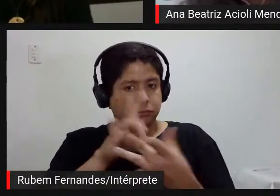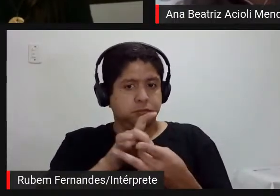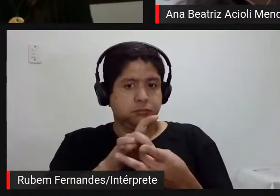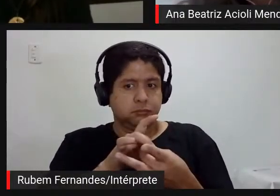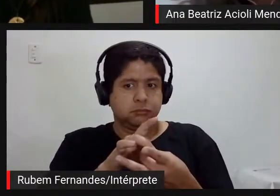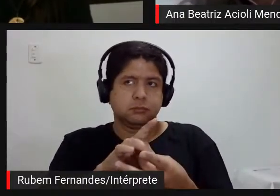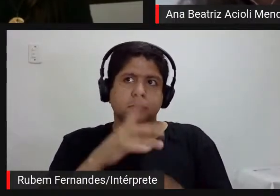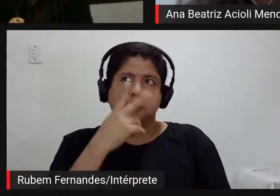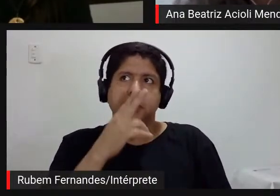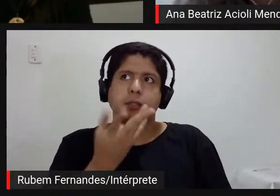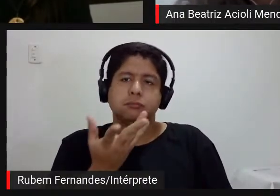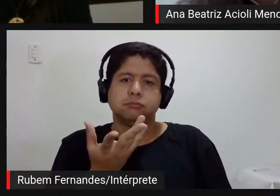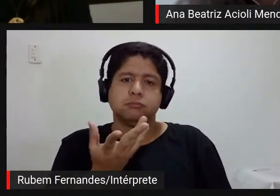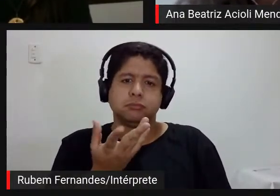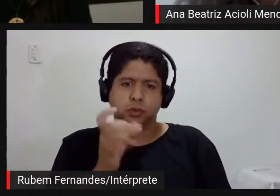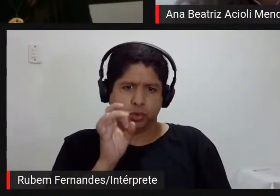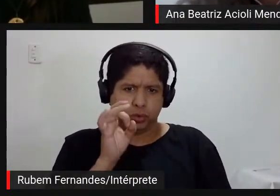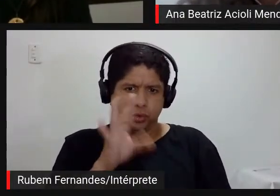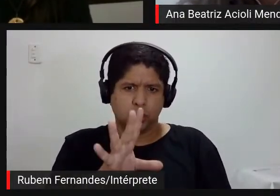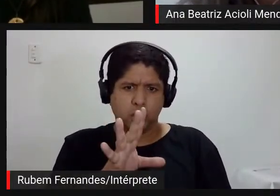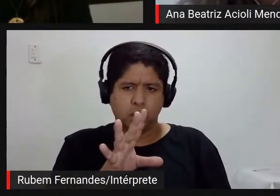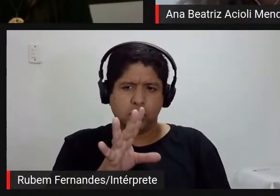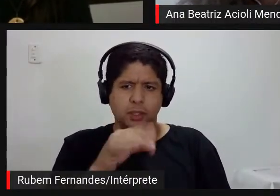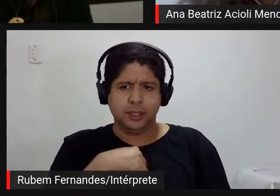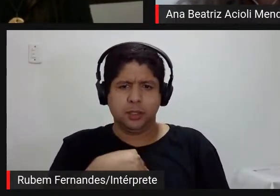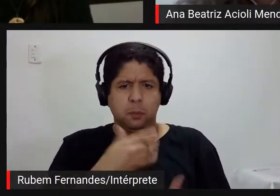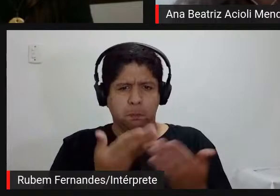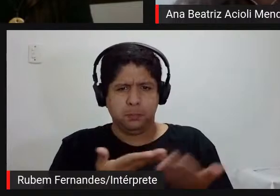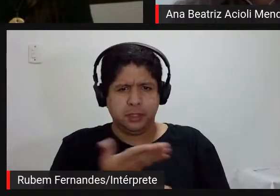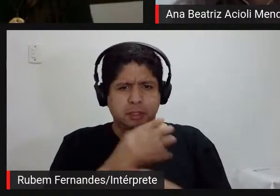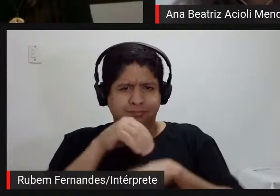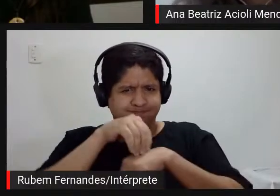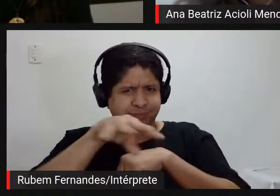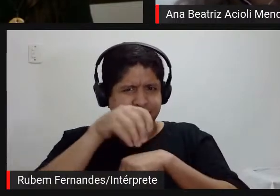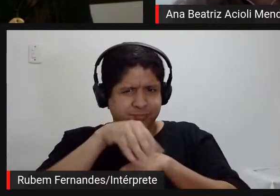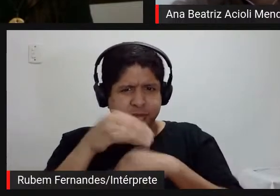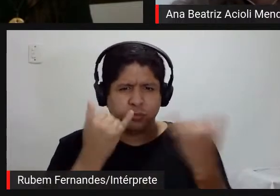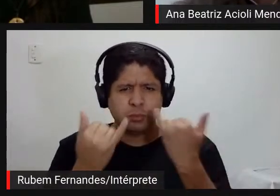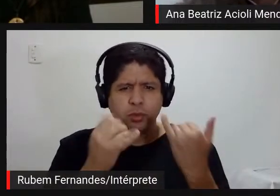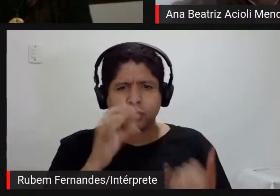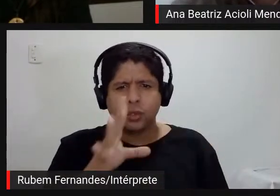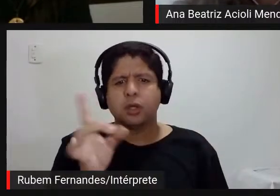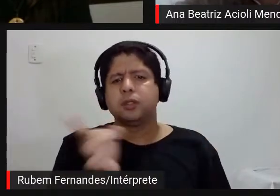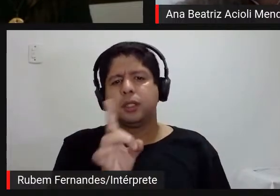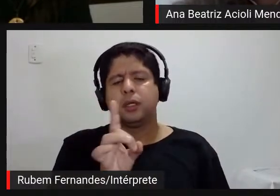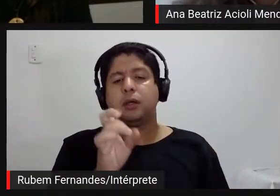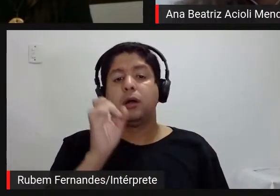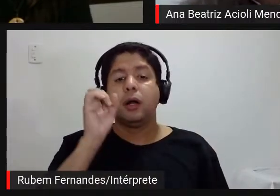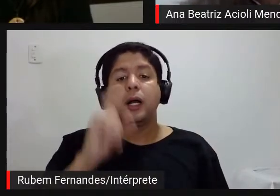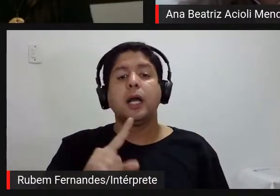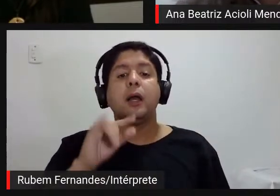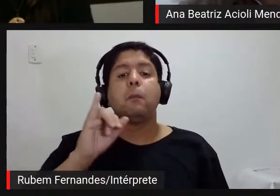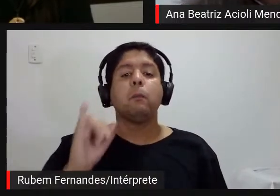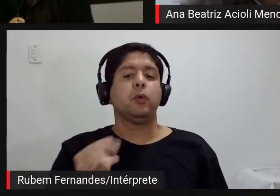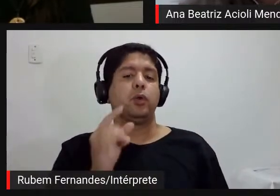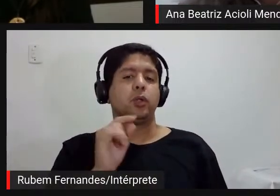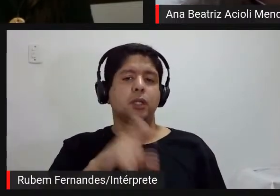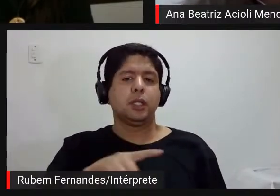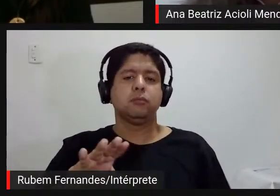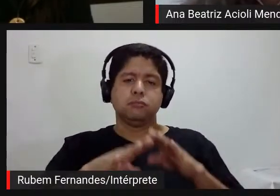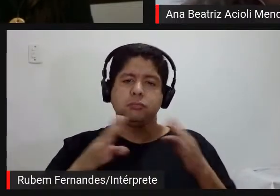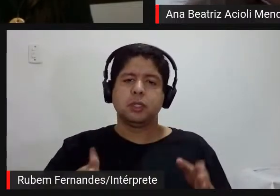apenas passar a informação né eu acho que a grande sacada da nossa mesa é